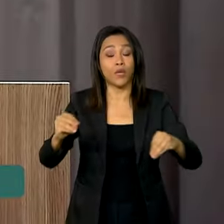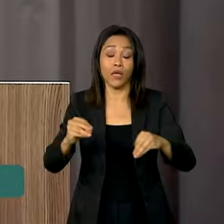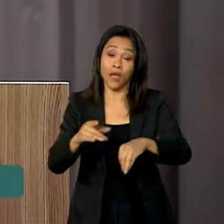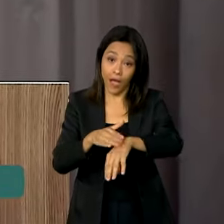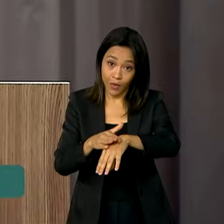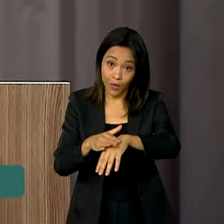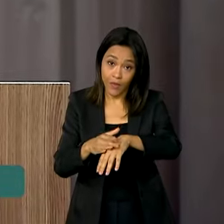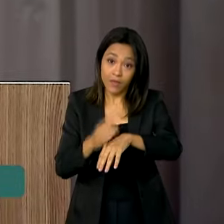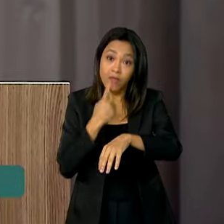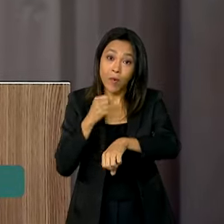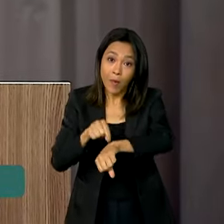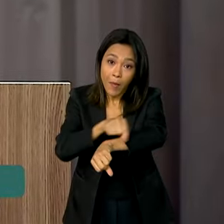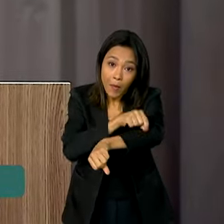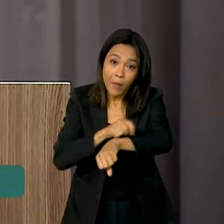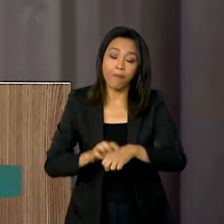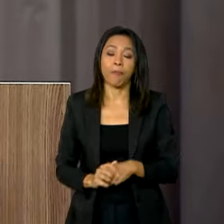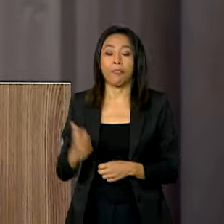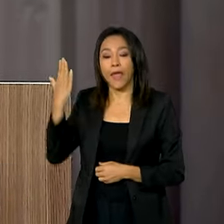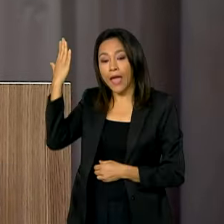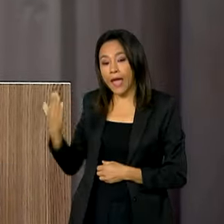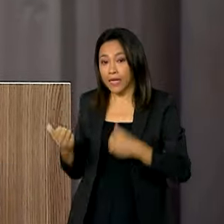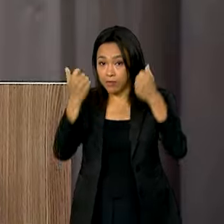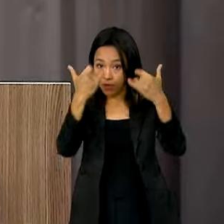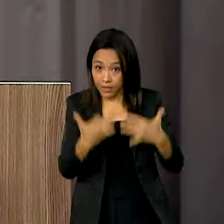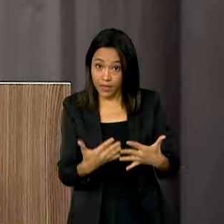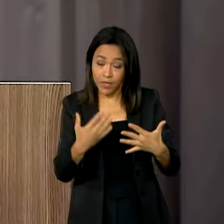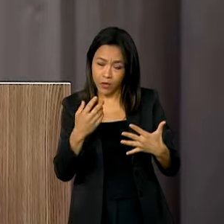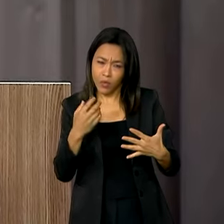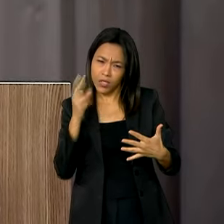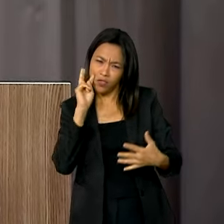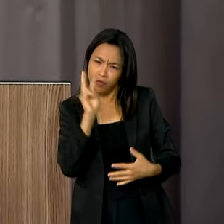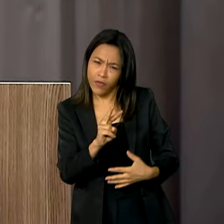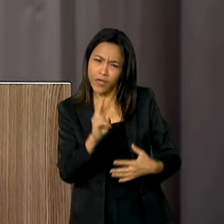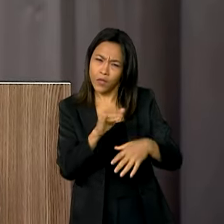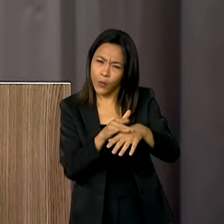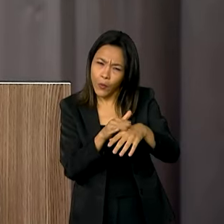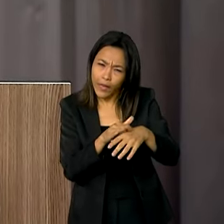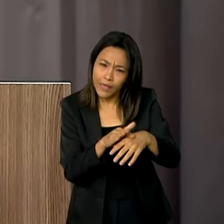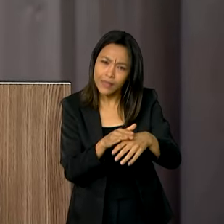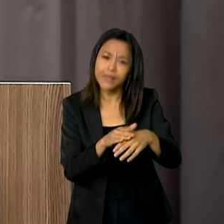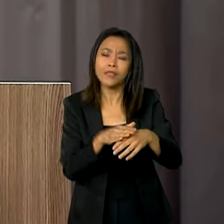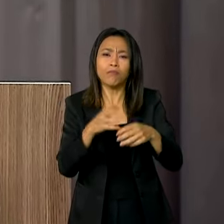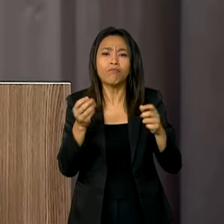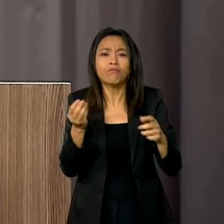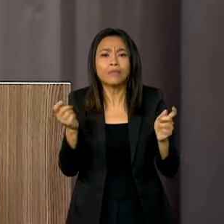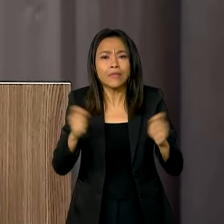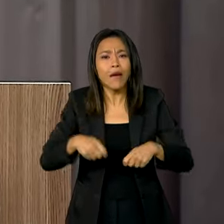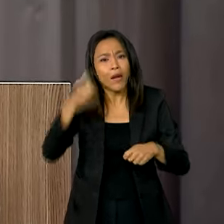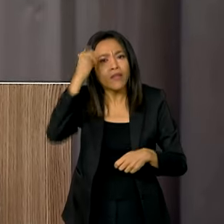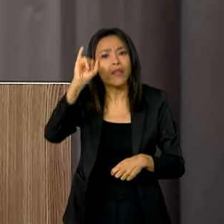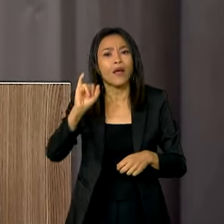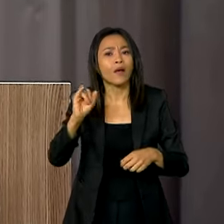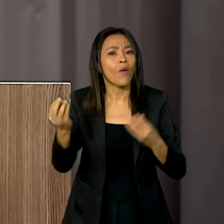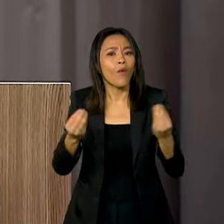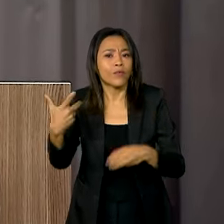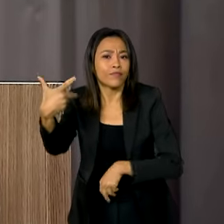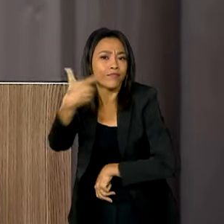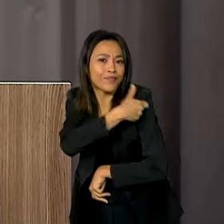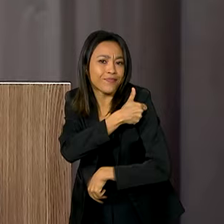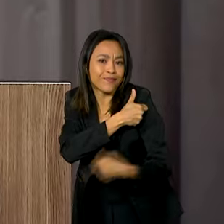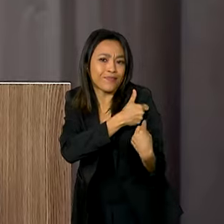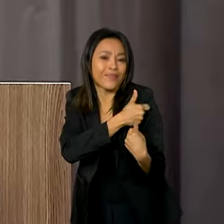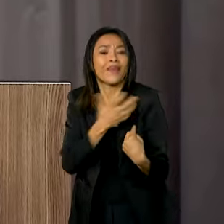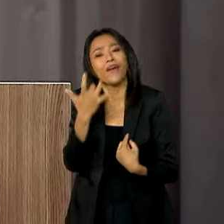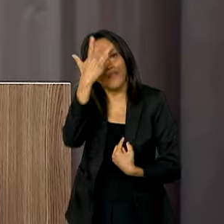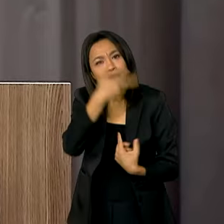Quando a gente olha para doenças preveníveis por imunização, aparentemente